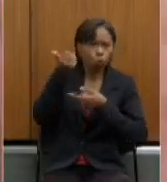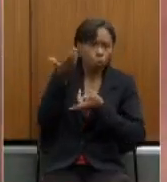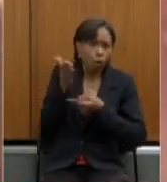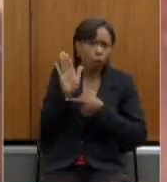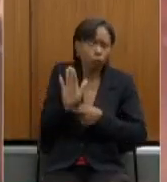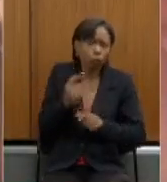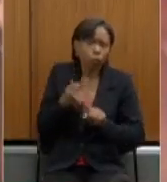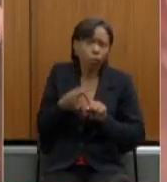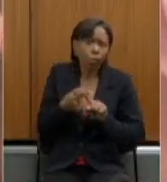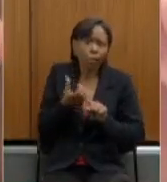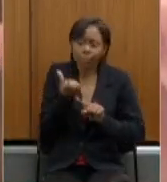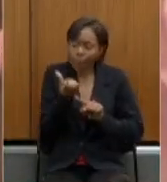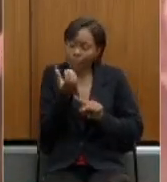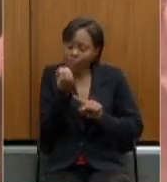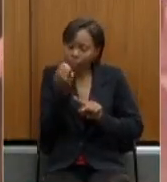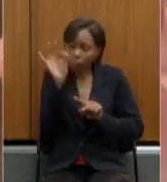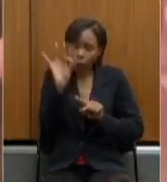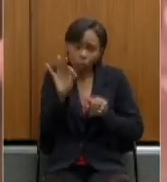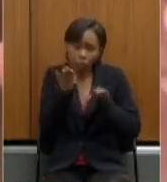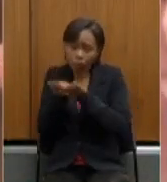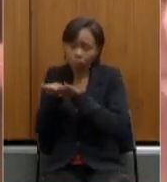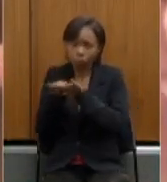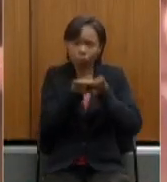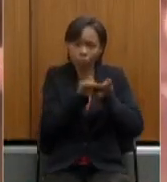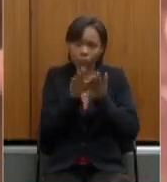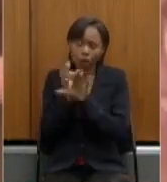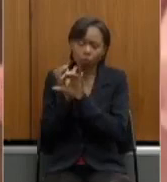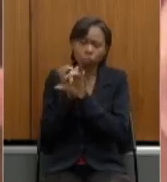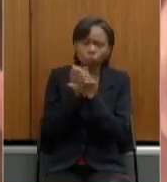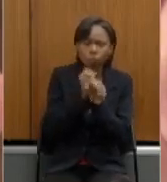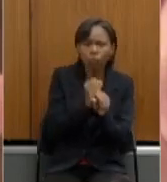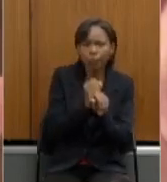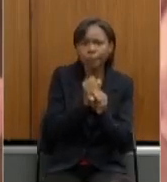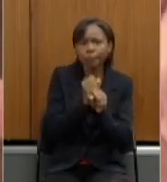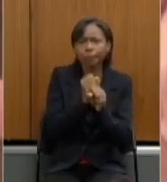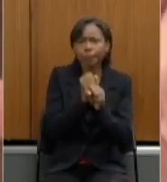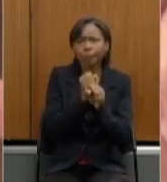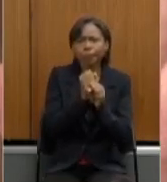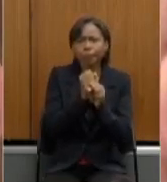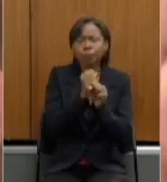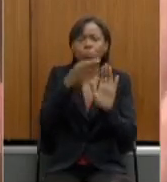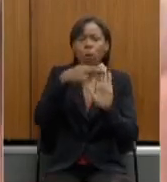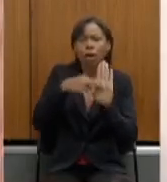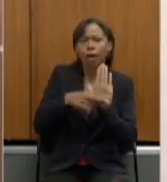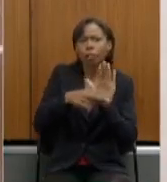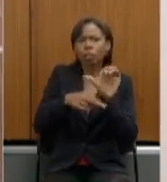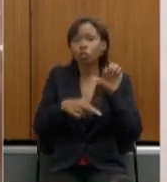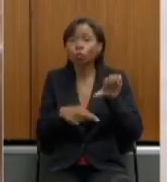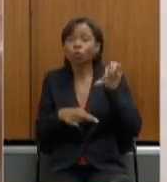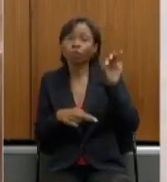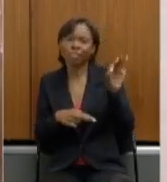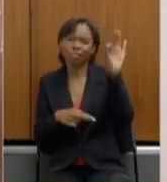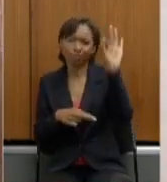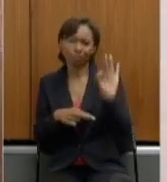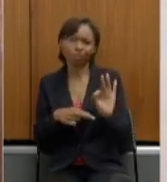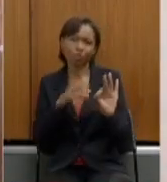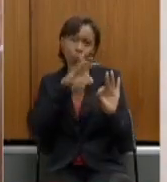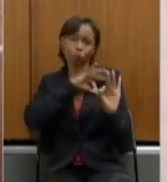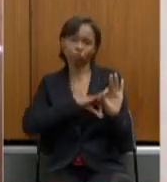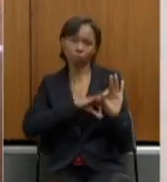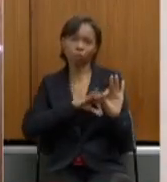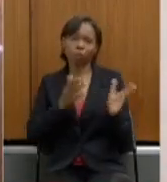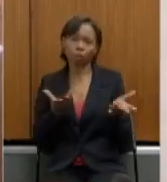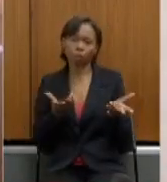pega 60% de uma média que é calculada em cima de 90% dos dos dos salários